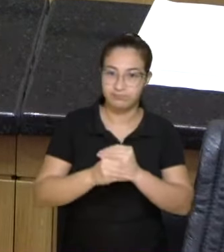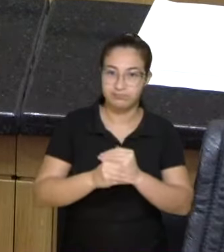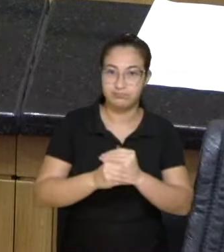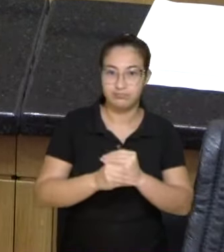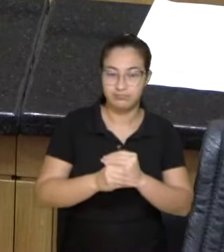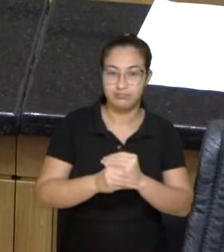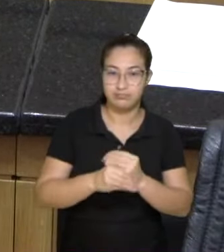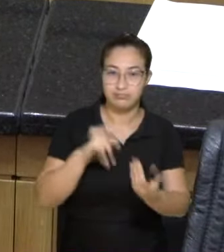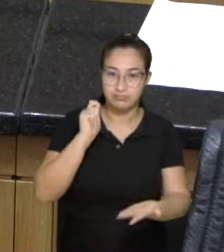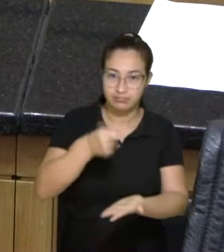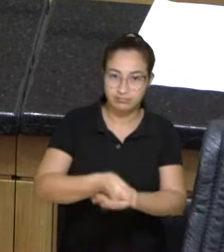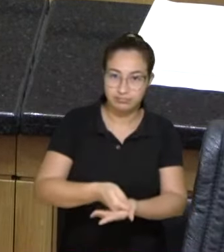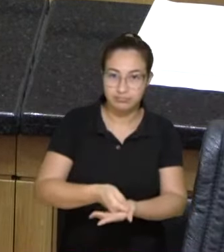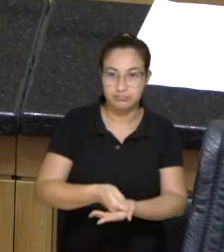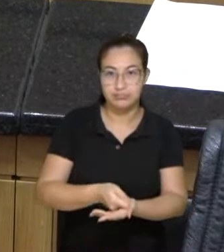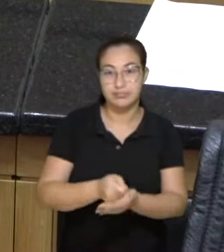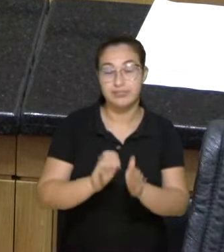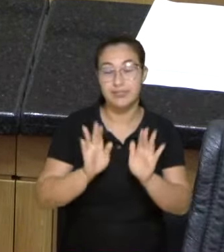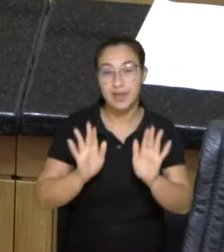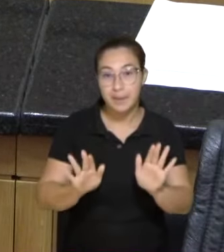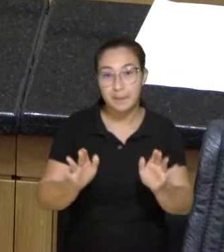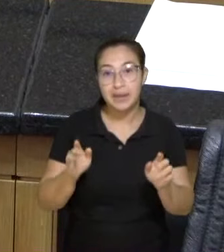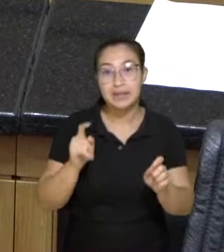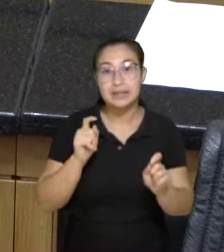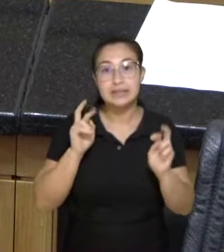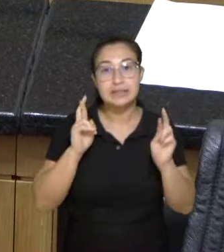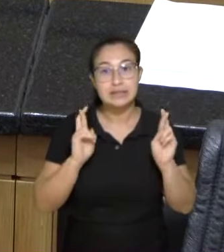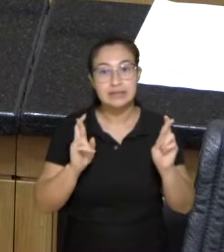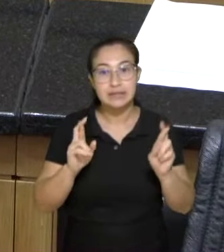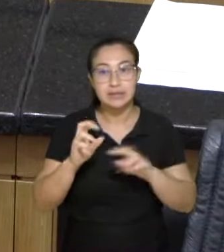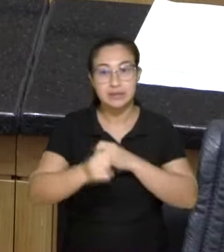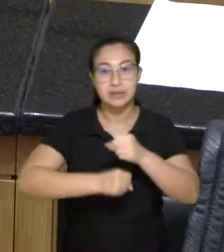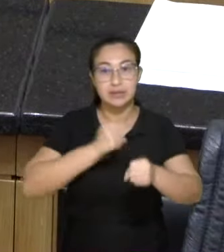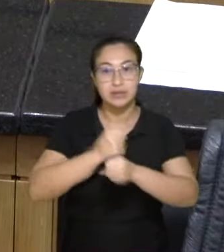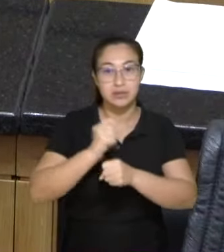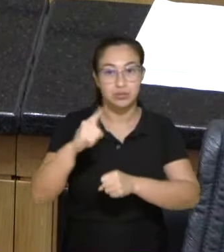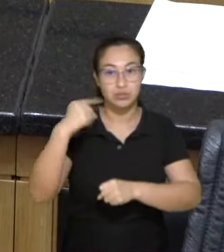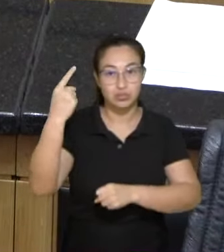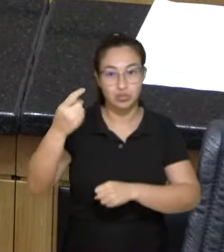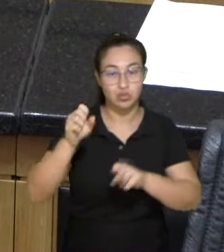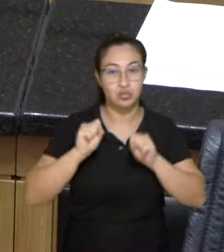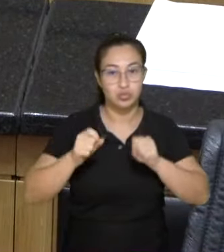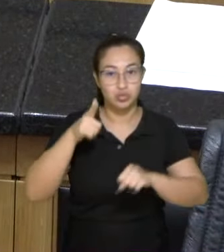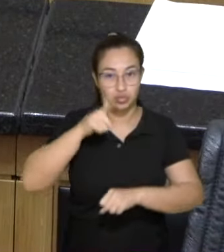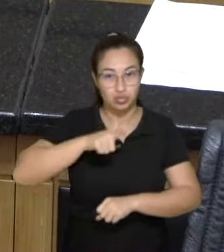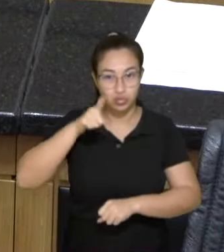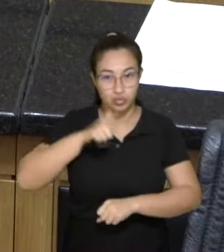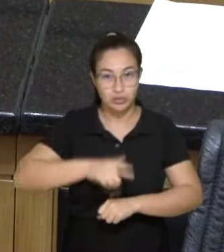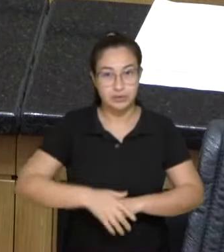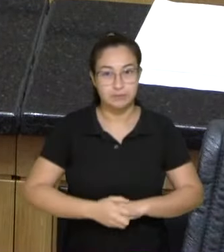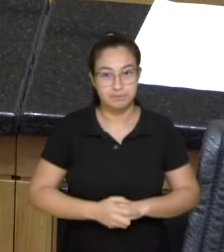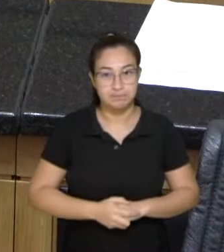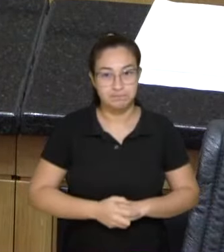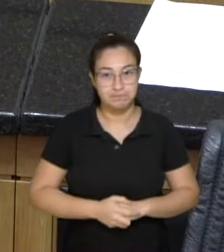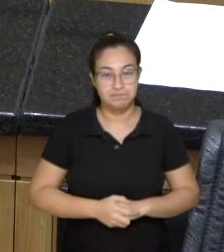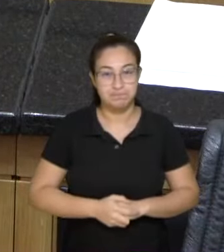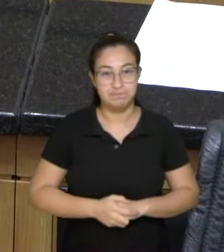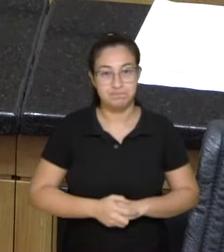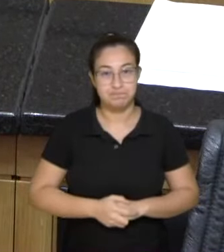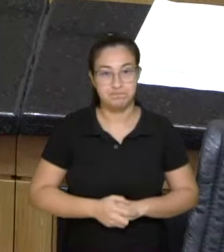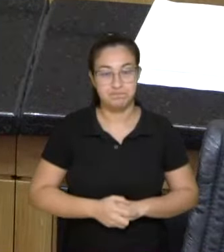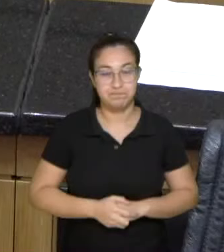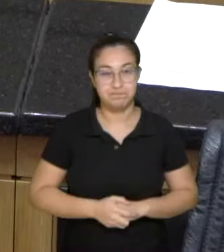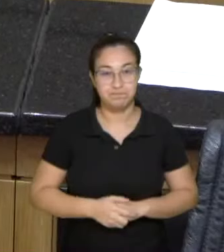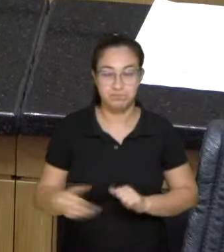espero, deputado Scudillac, no ano que vem, que a gente esteja em outro nível, para poder somar a esse